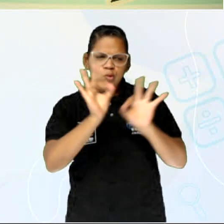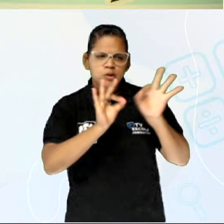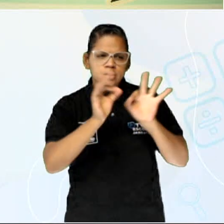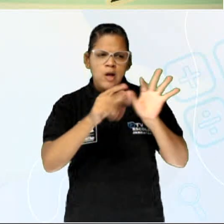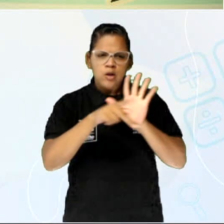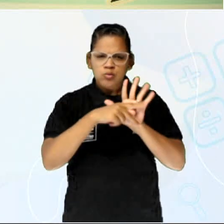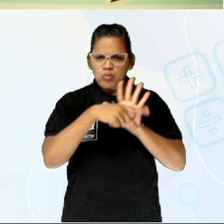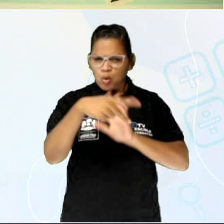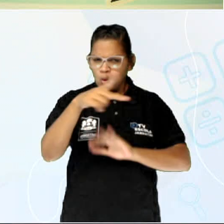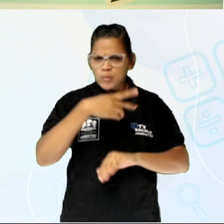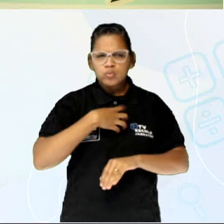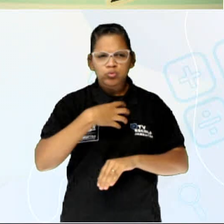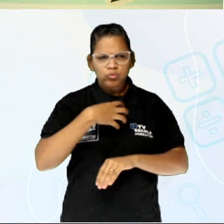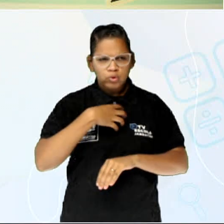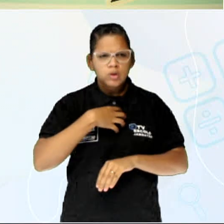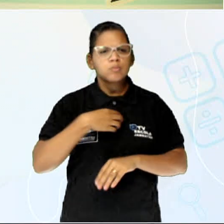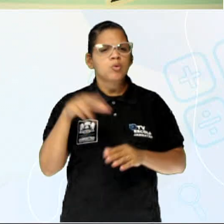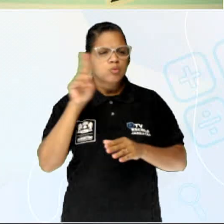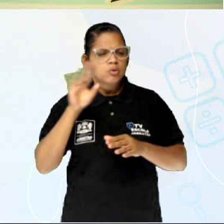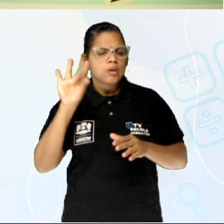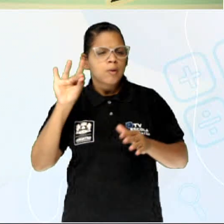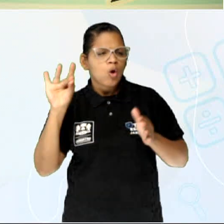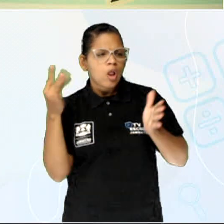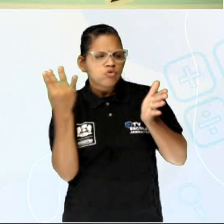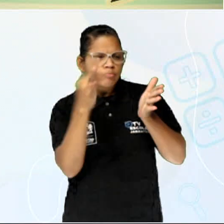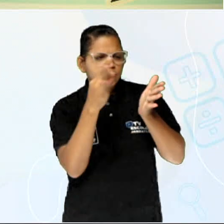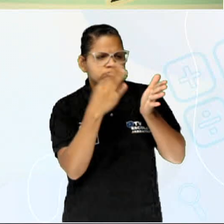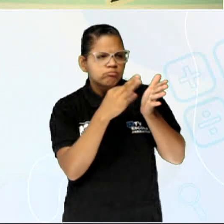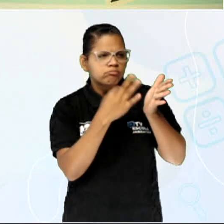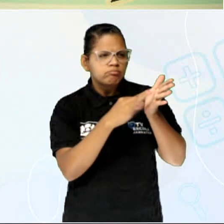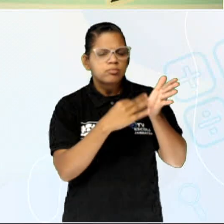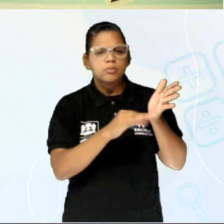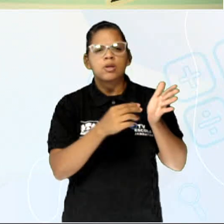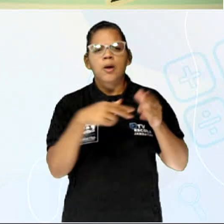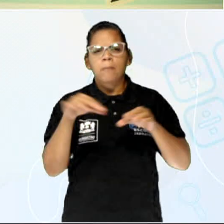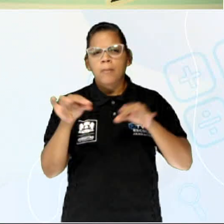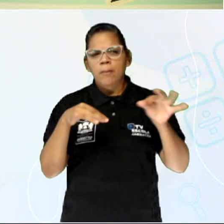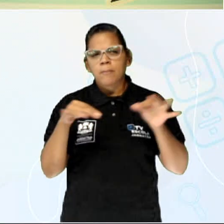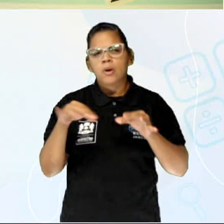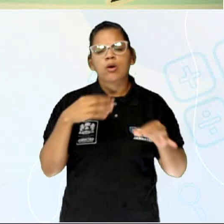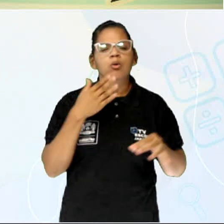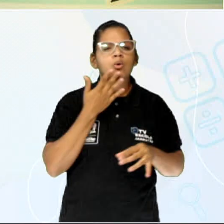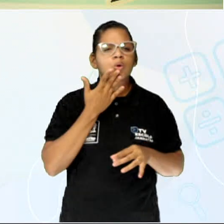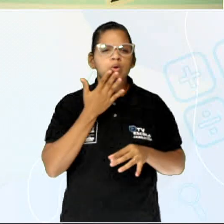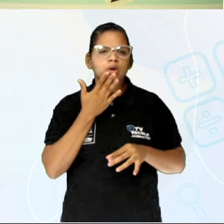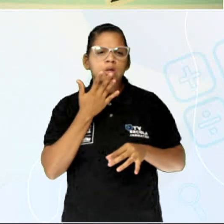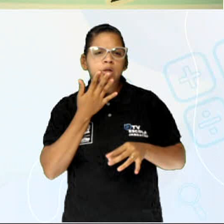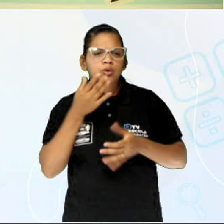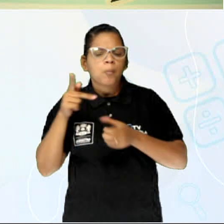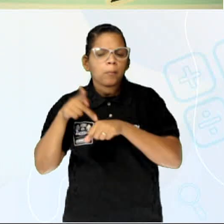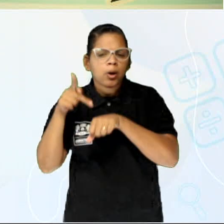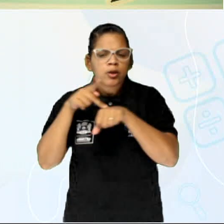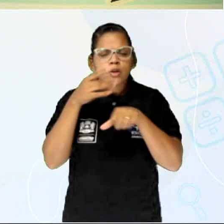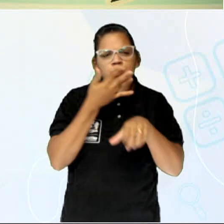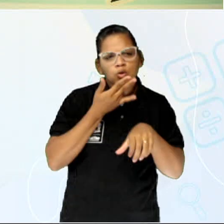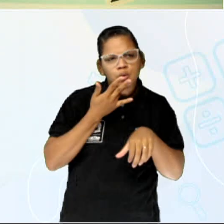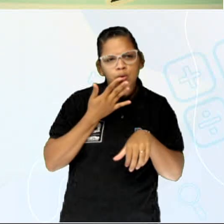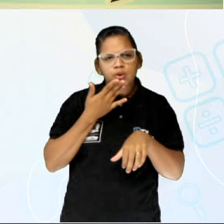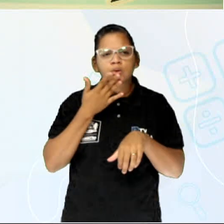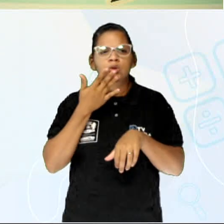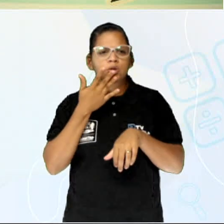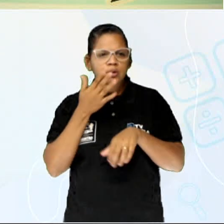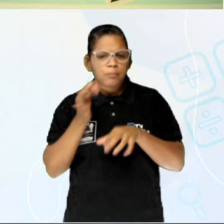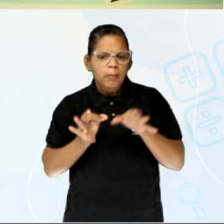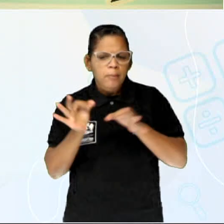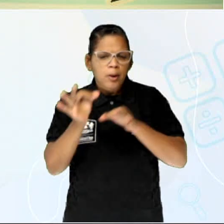Utilize também a técnica de colagem de papel colorido, de tecidos, de pedrinhas coloridas, de lantejolas, de